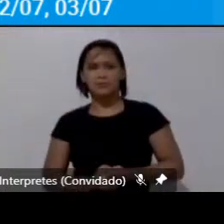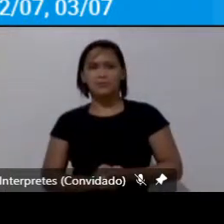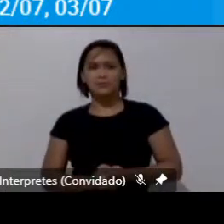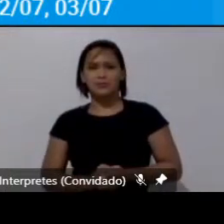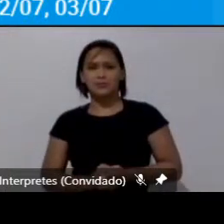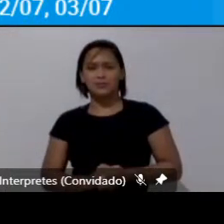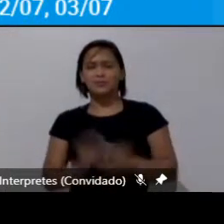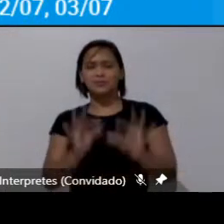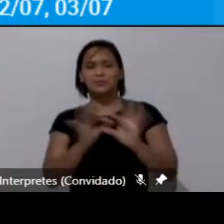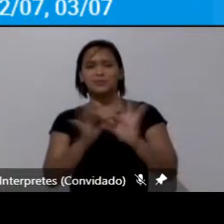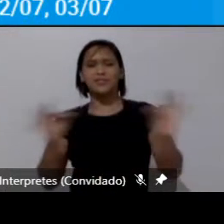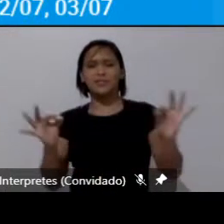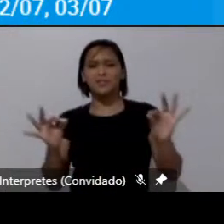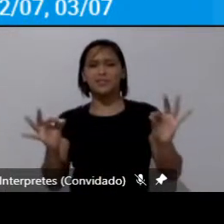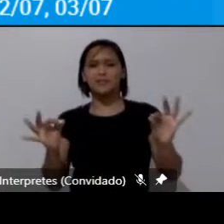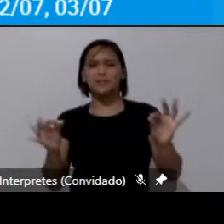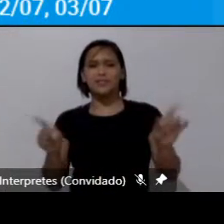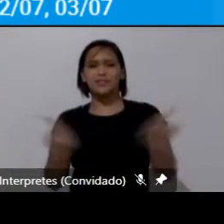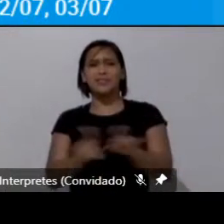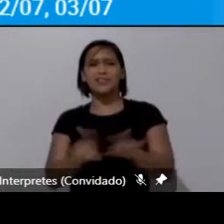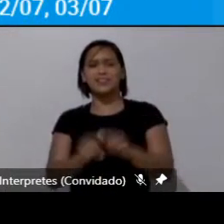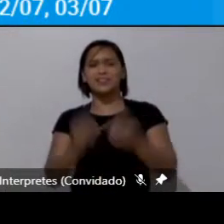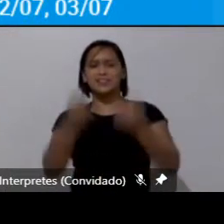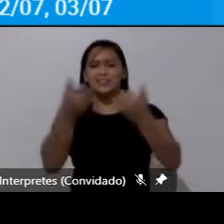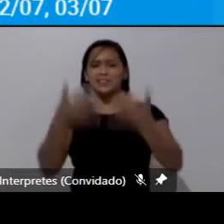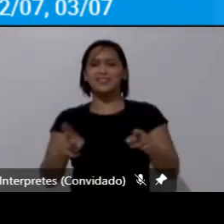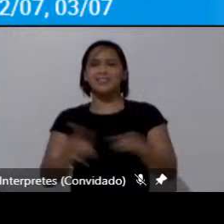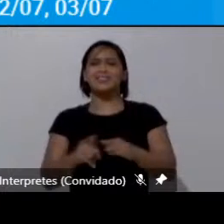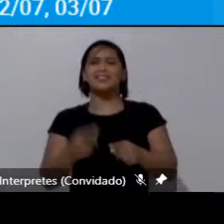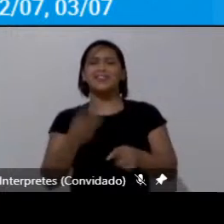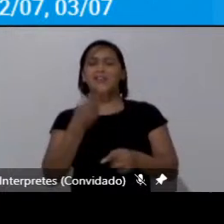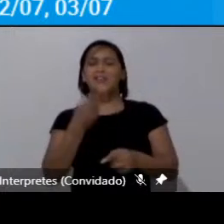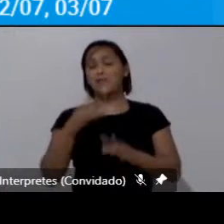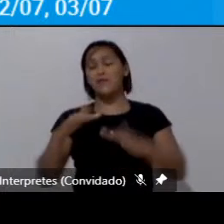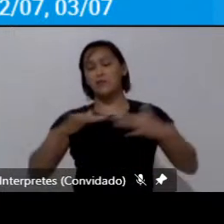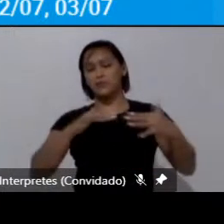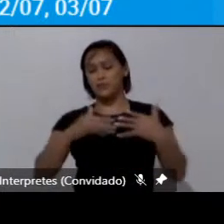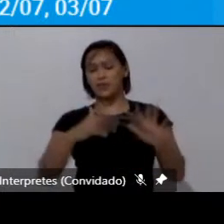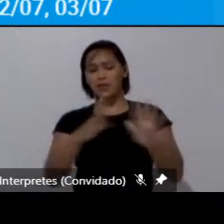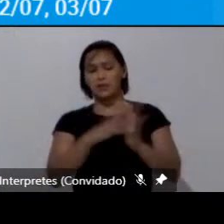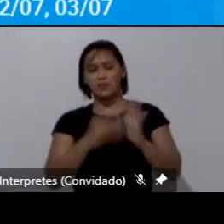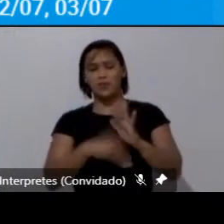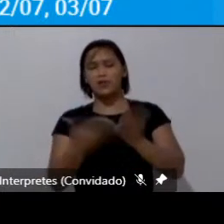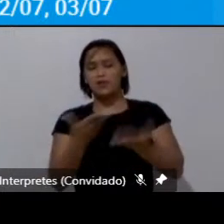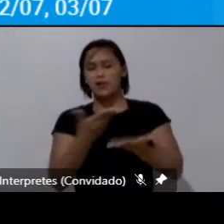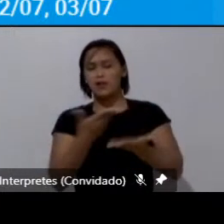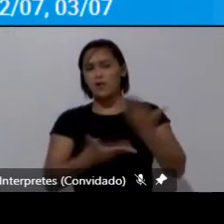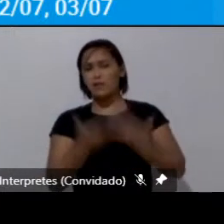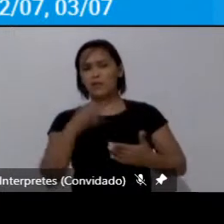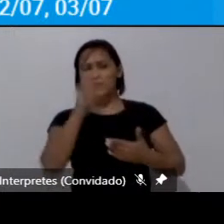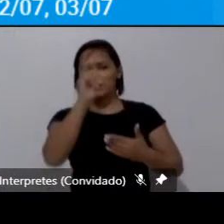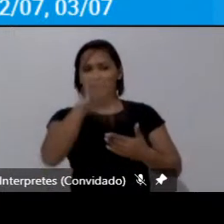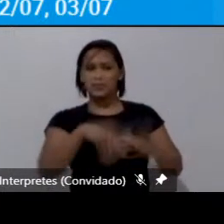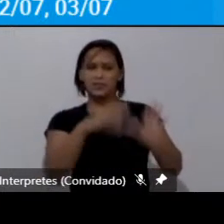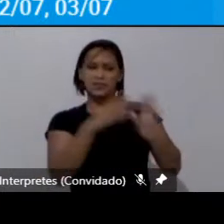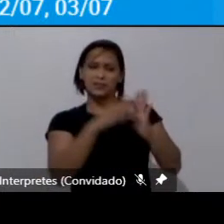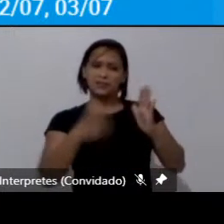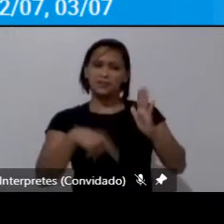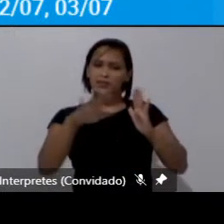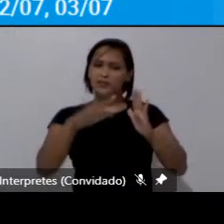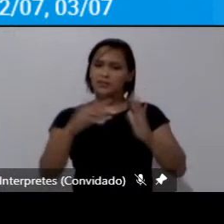separações o modelo de mobilidade vai estar sempre relacionando a esse modelo de urbanidade da